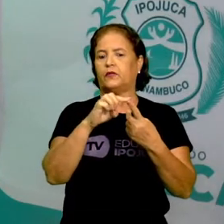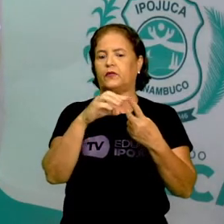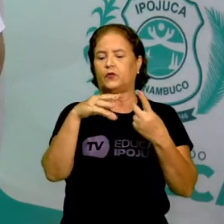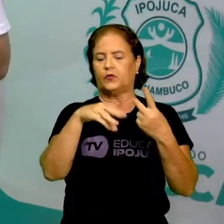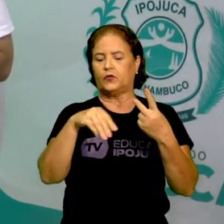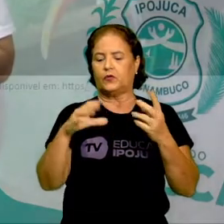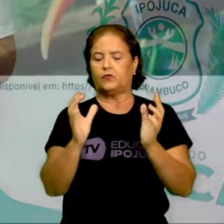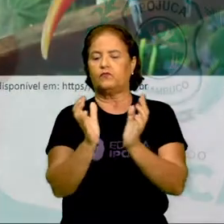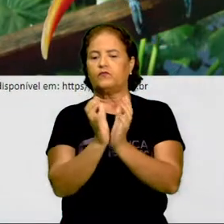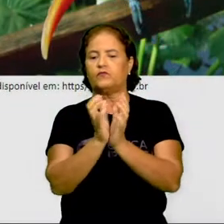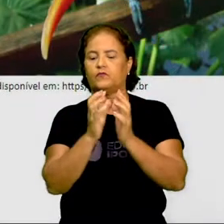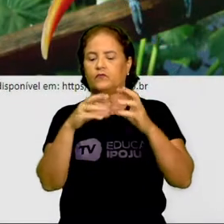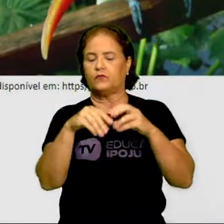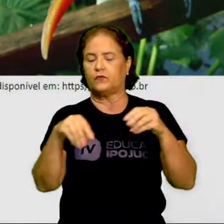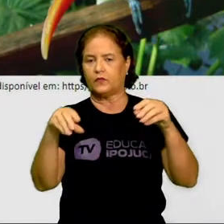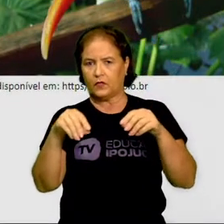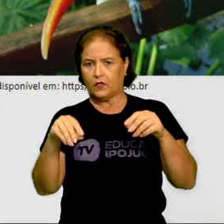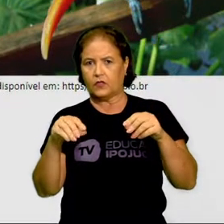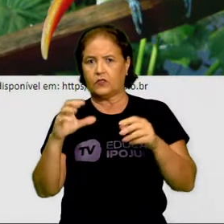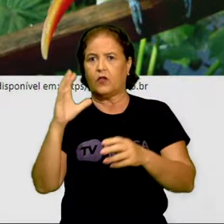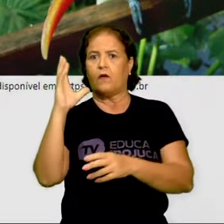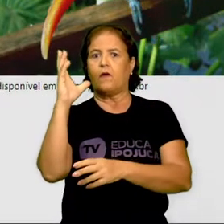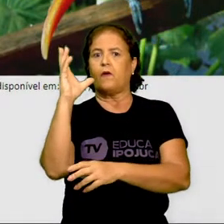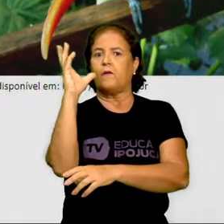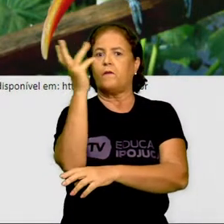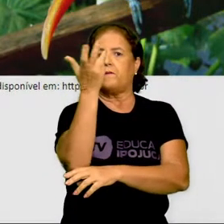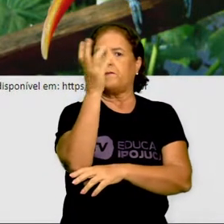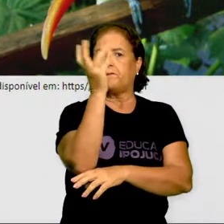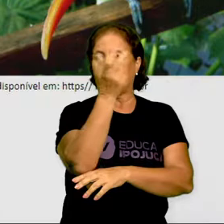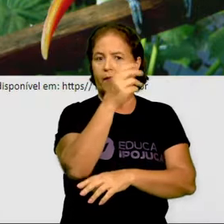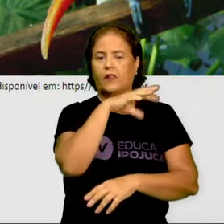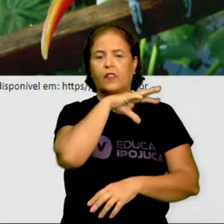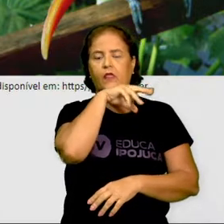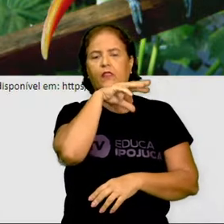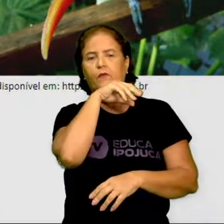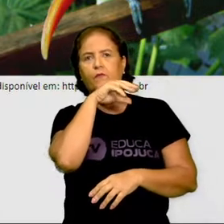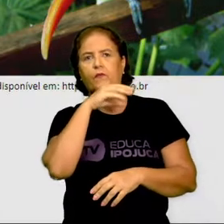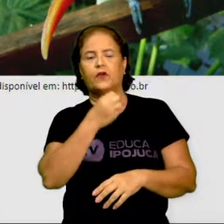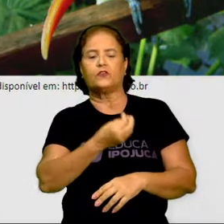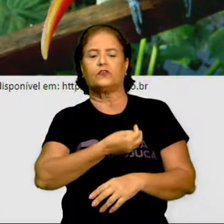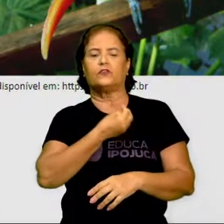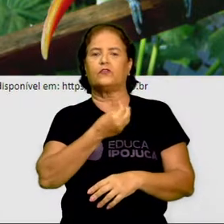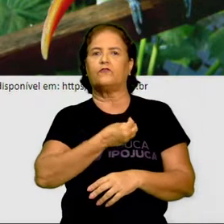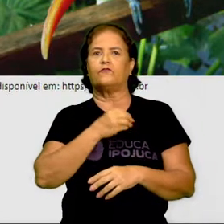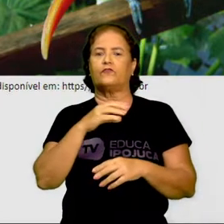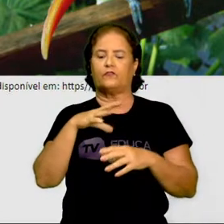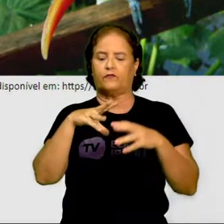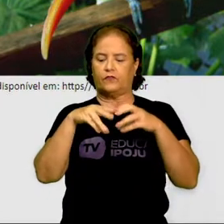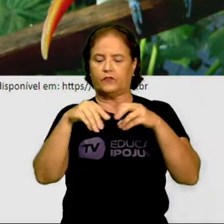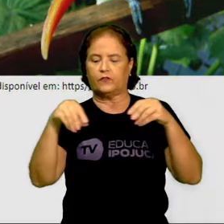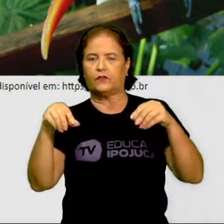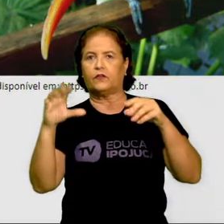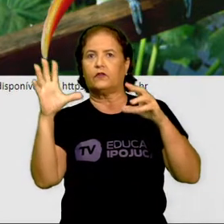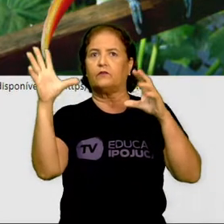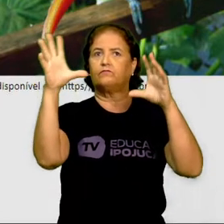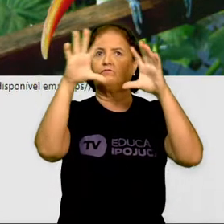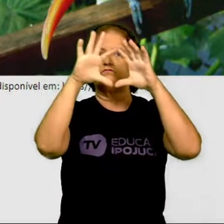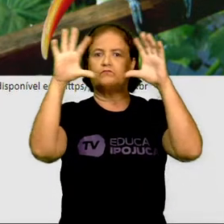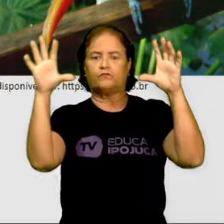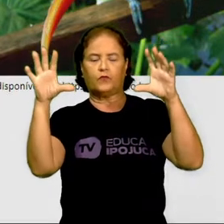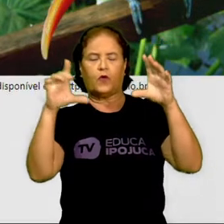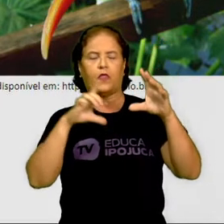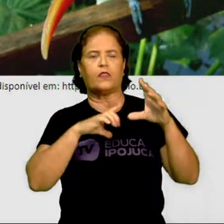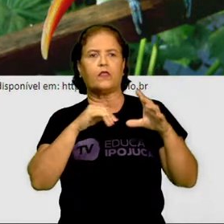animais e plantas que vivem na terra e no ar. Nós temos, por exemplo, aqui o